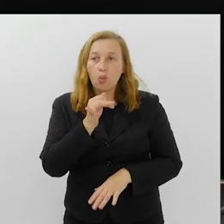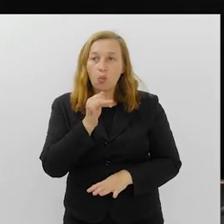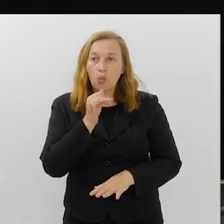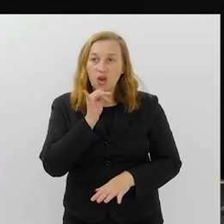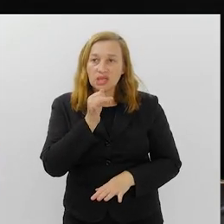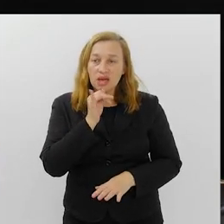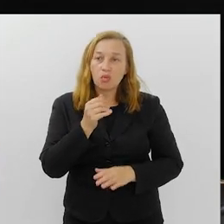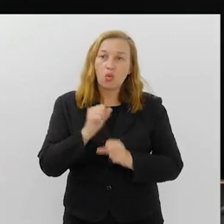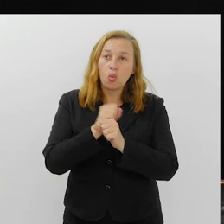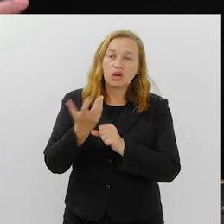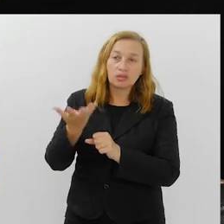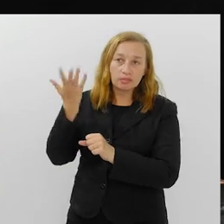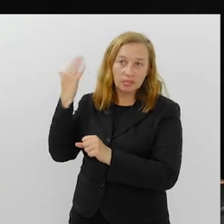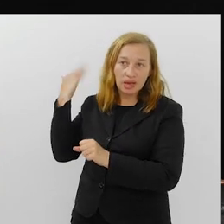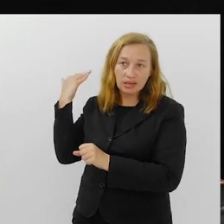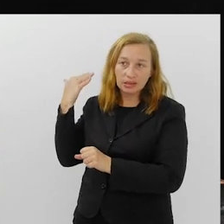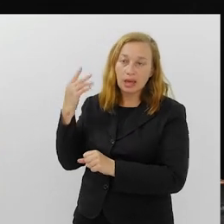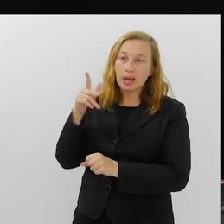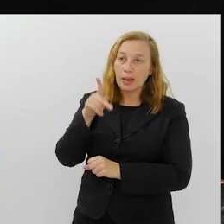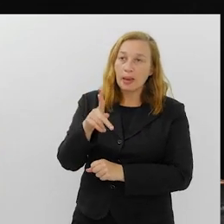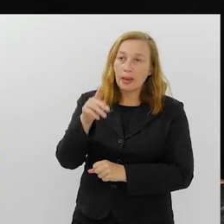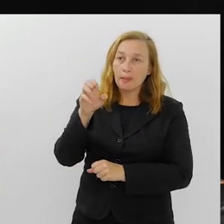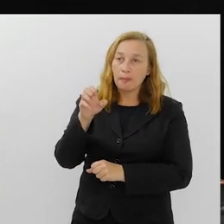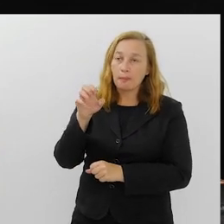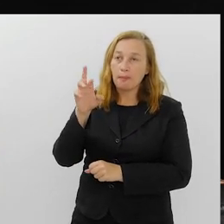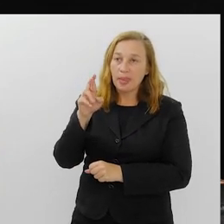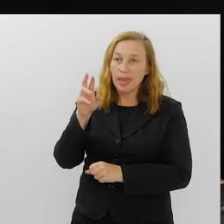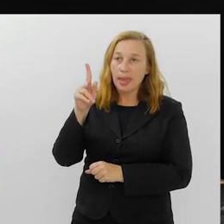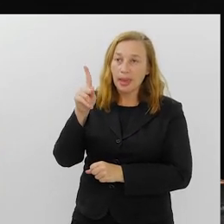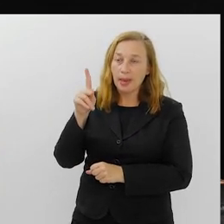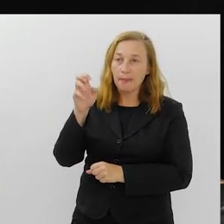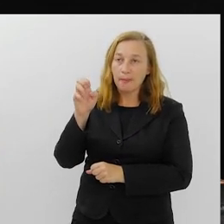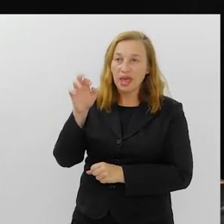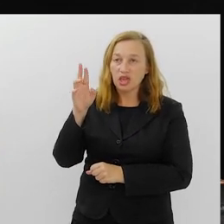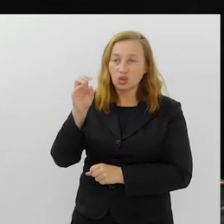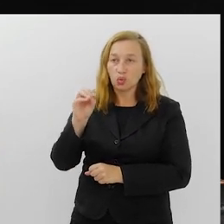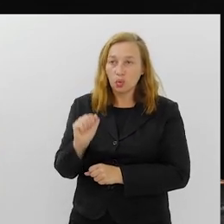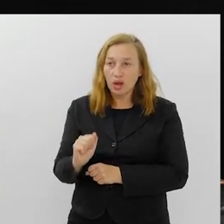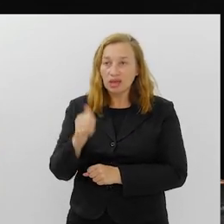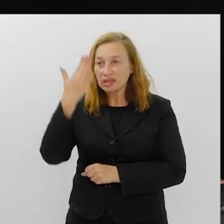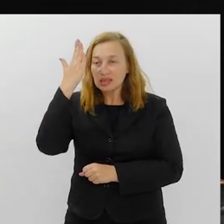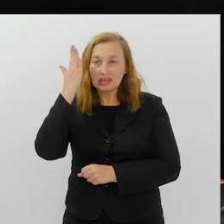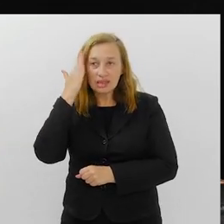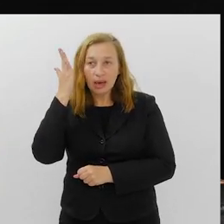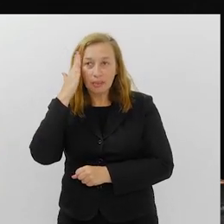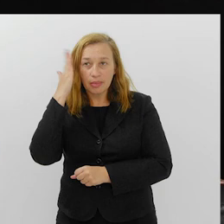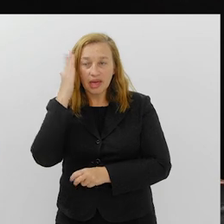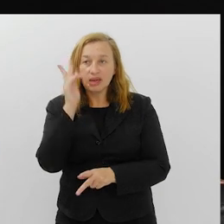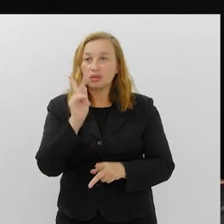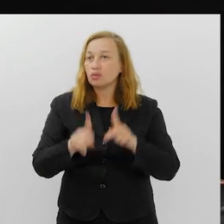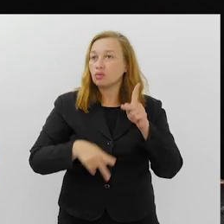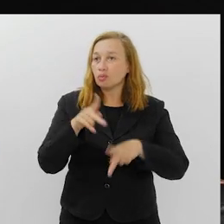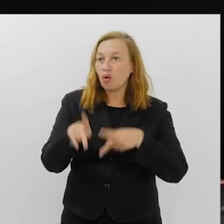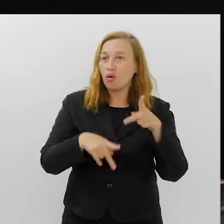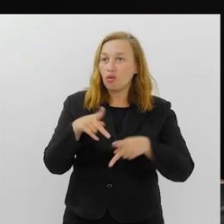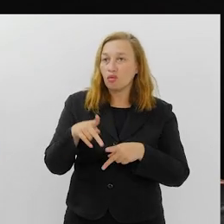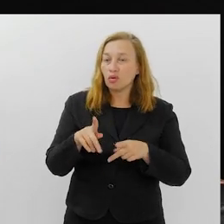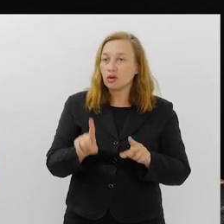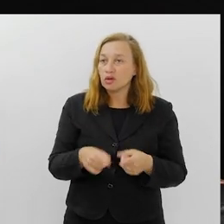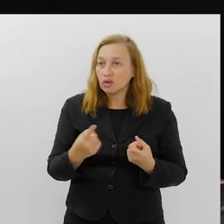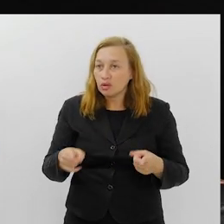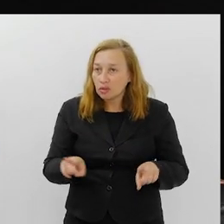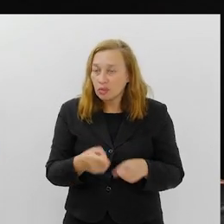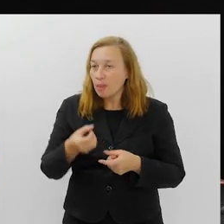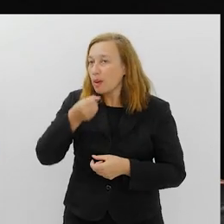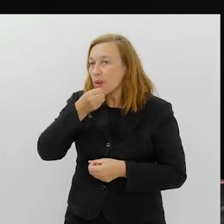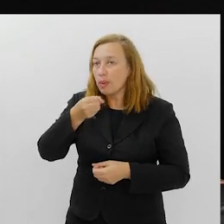exemplo, ano passado, eu fiz o Lunário Perpétuo, A Profética do Saber Popular, que foi um enredo que teve a